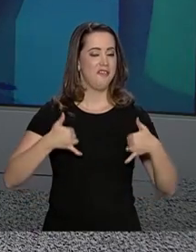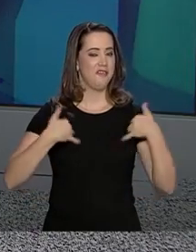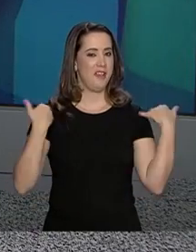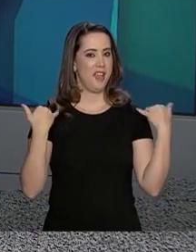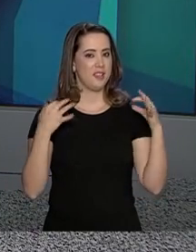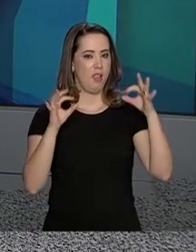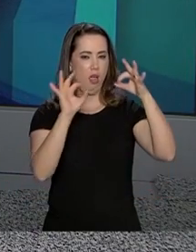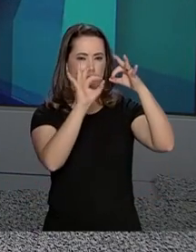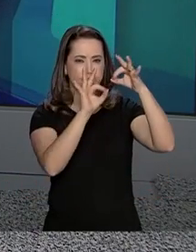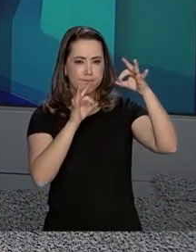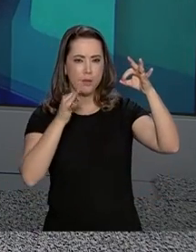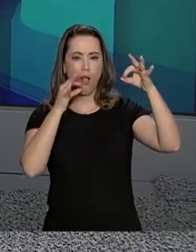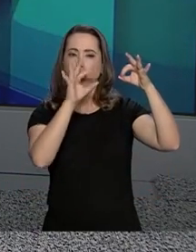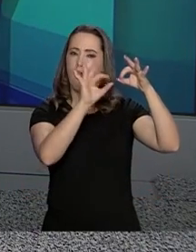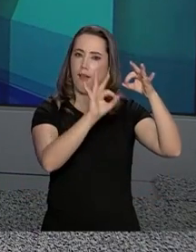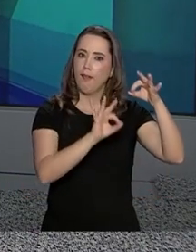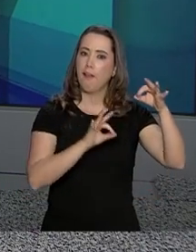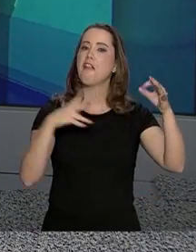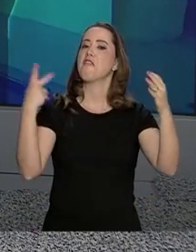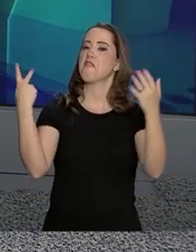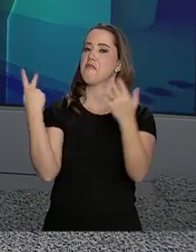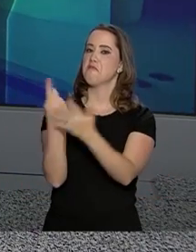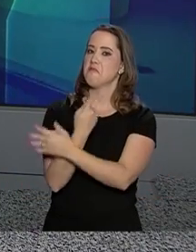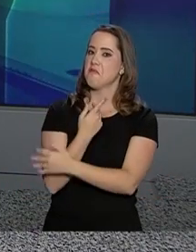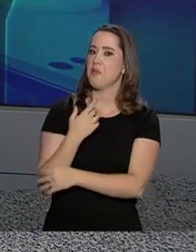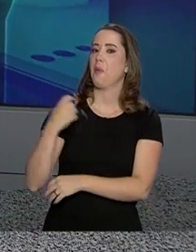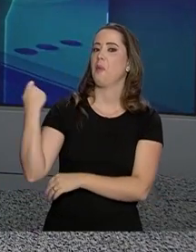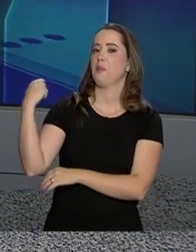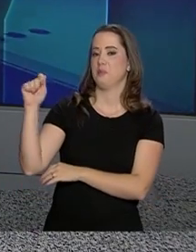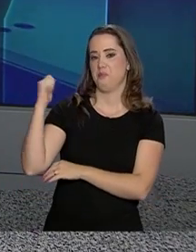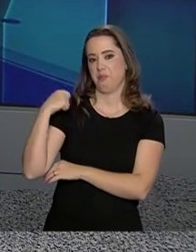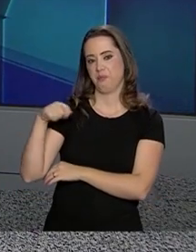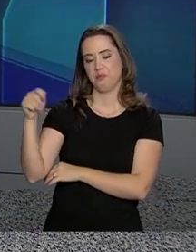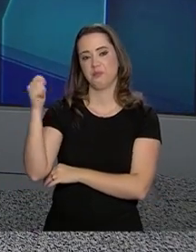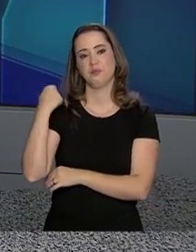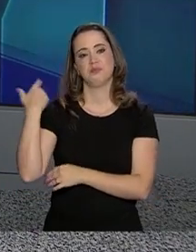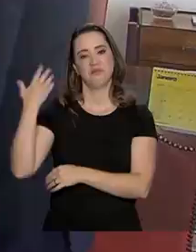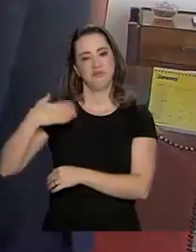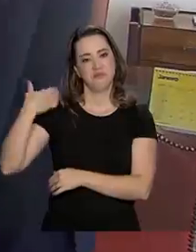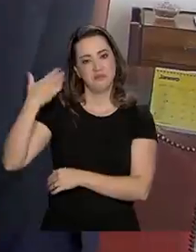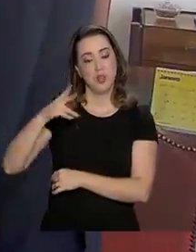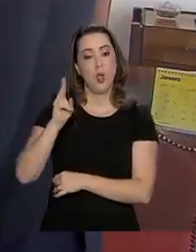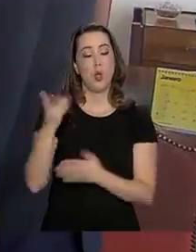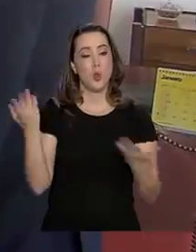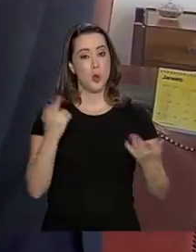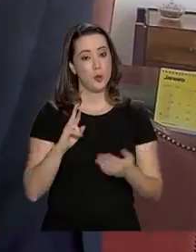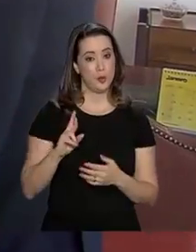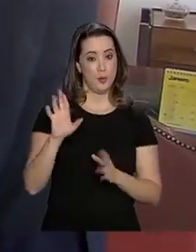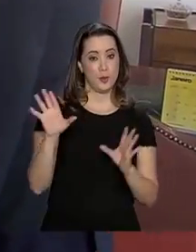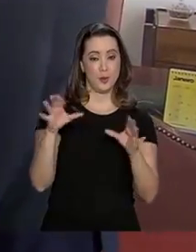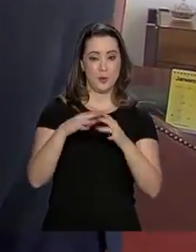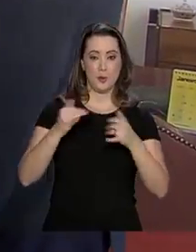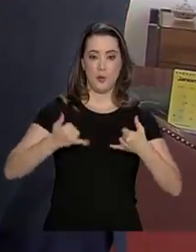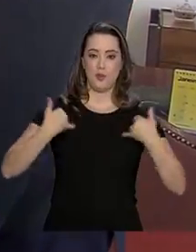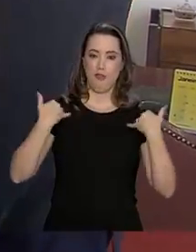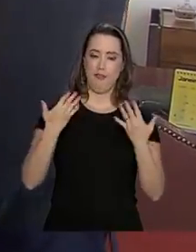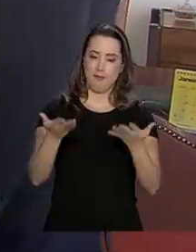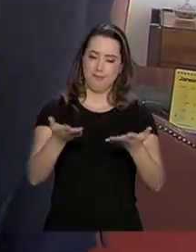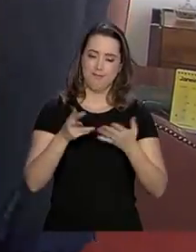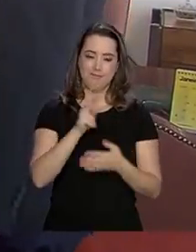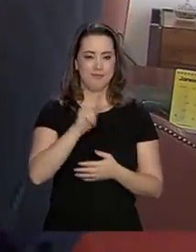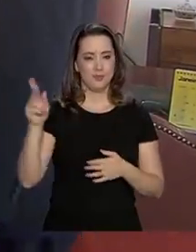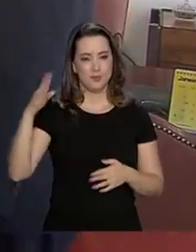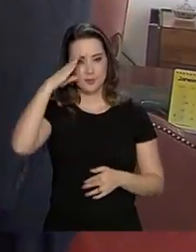Uva é um evento mais que tradicional de Caxias do Sul, no Rio Grande do Sul. E hoje, representantes dessa festa foram recebidos pelo